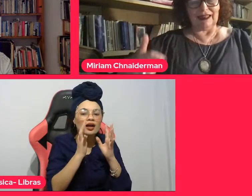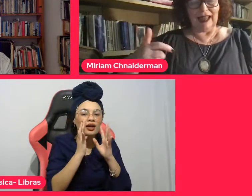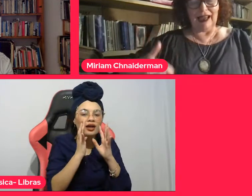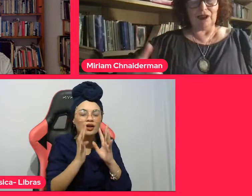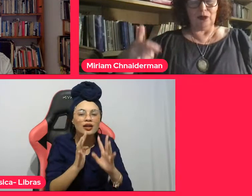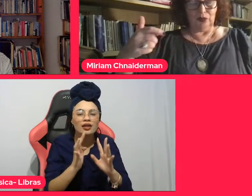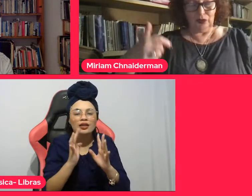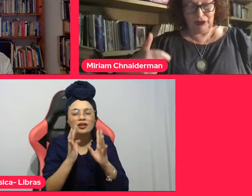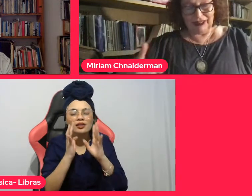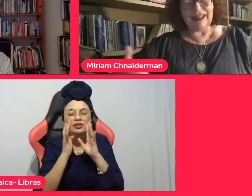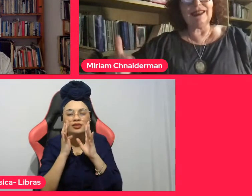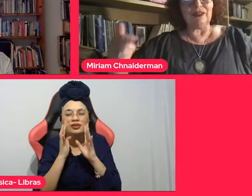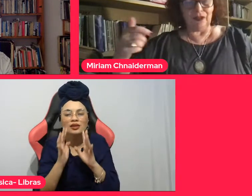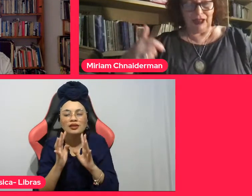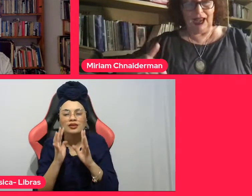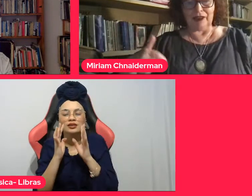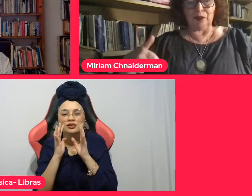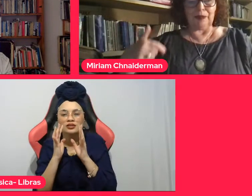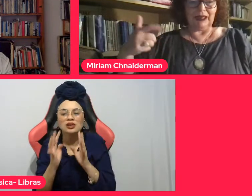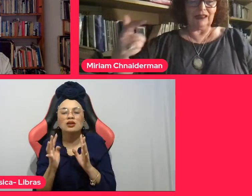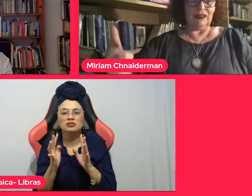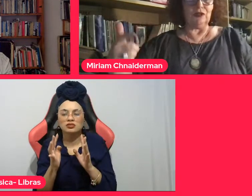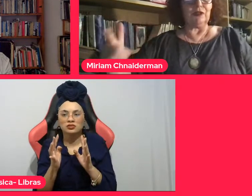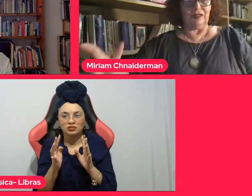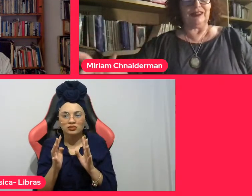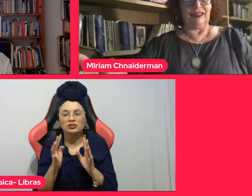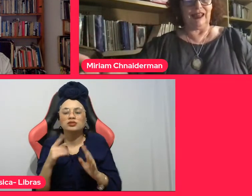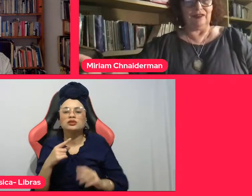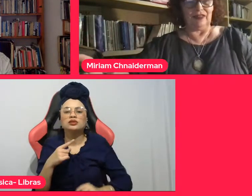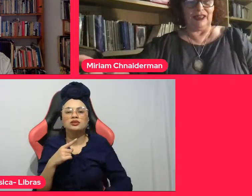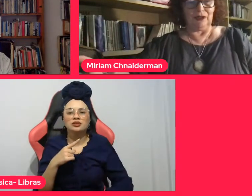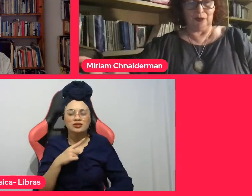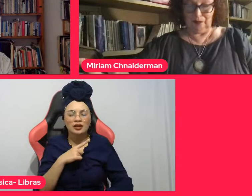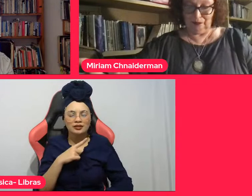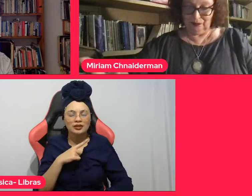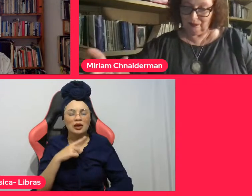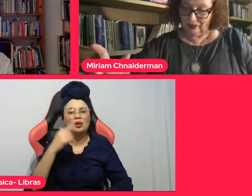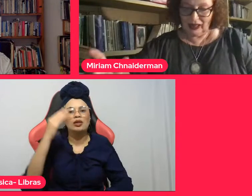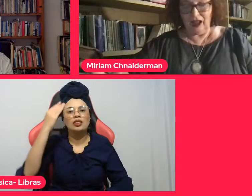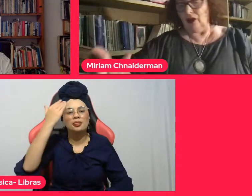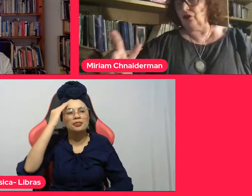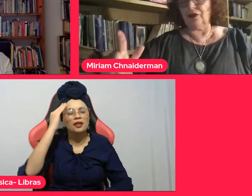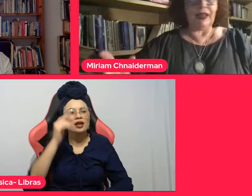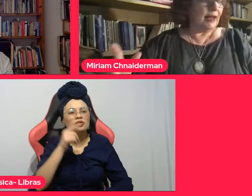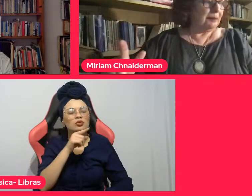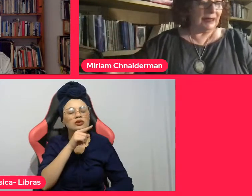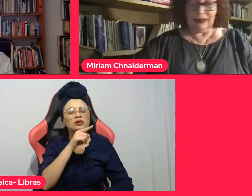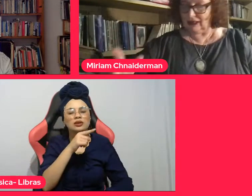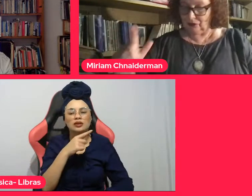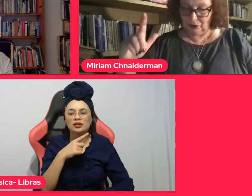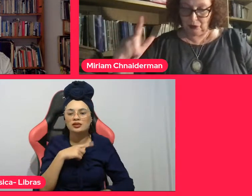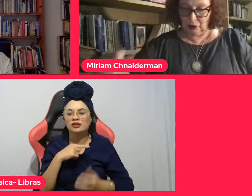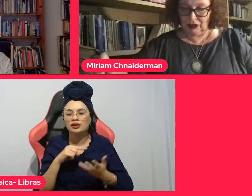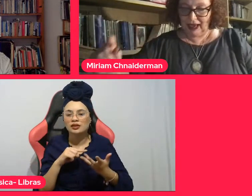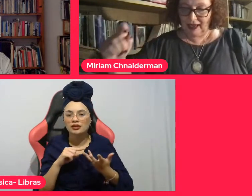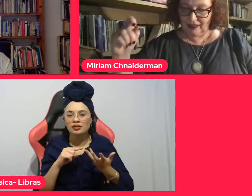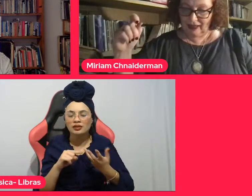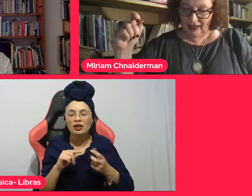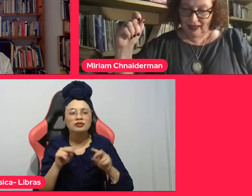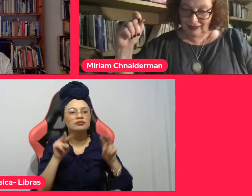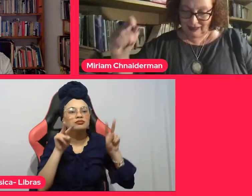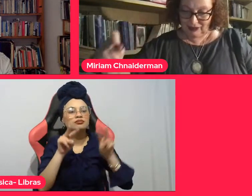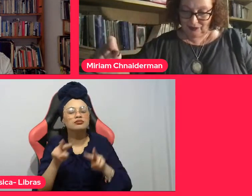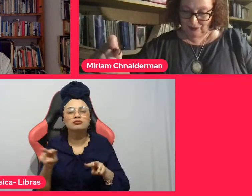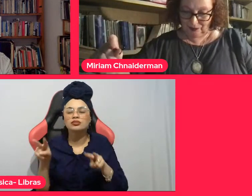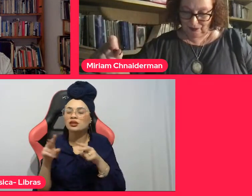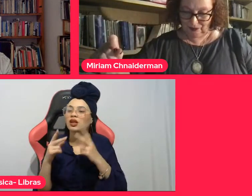você dar um significado para aquilo que você está vendo. o ver é passivo, o olhar